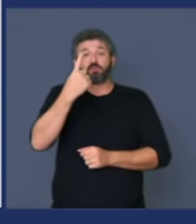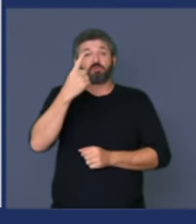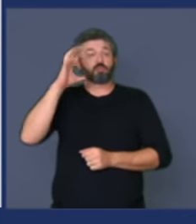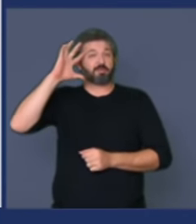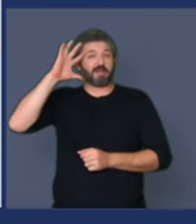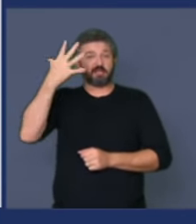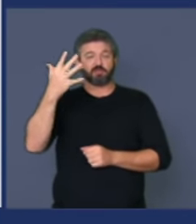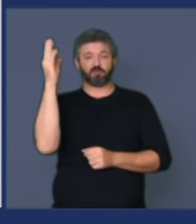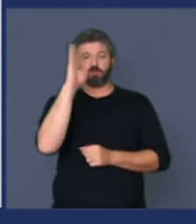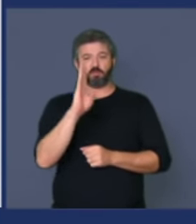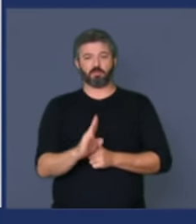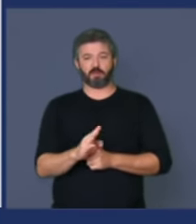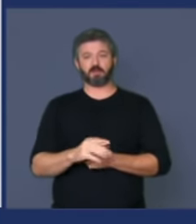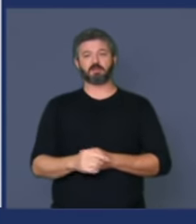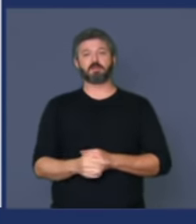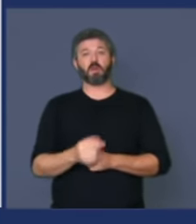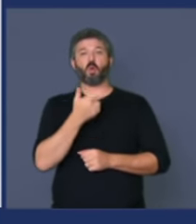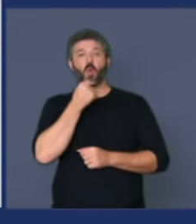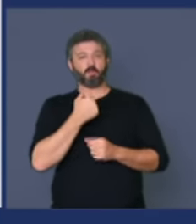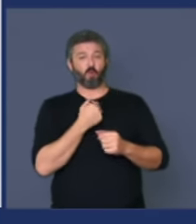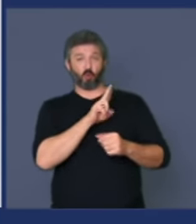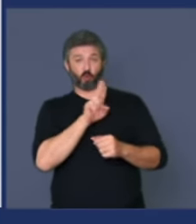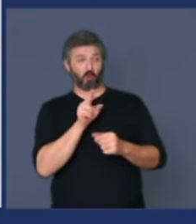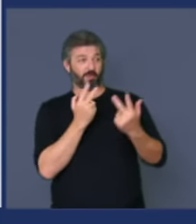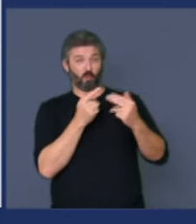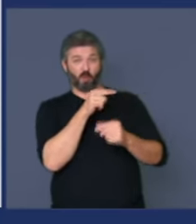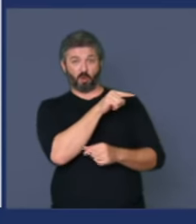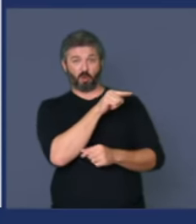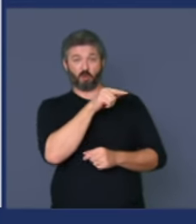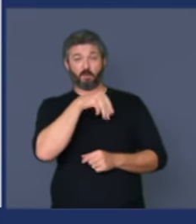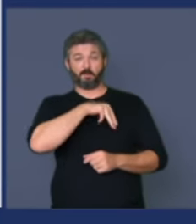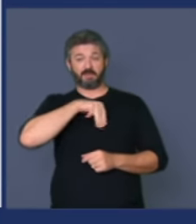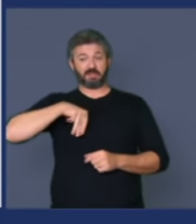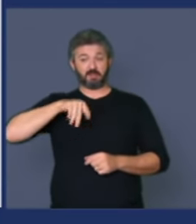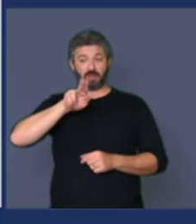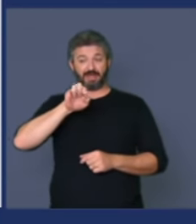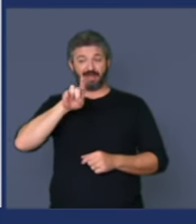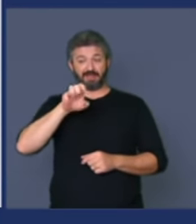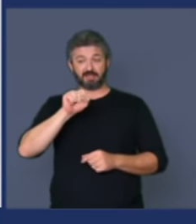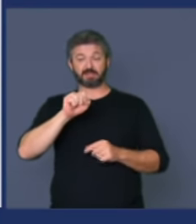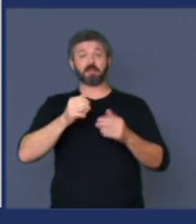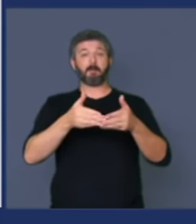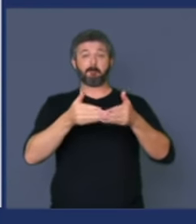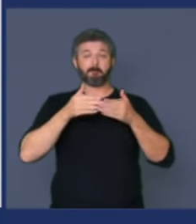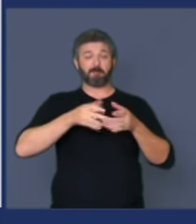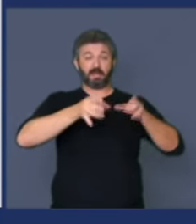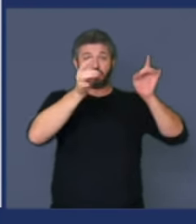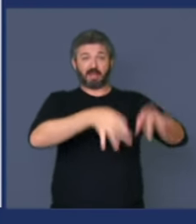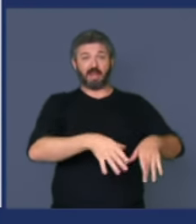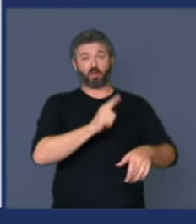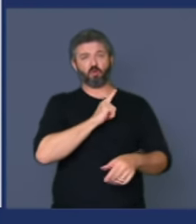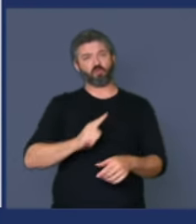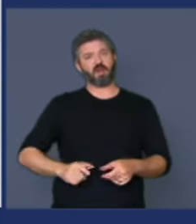é o meu charar pedir demissão é um absurdo